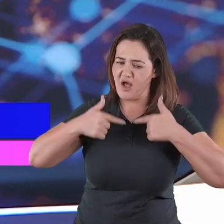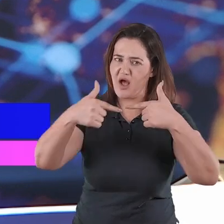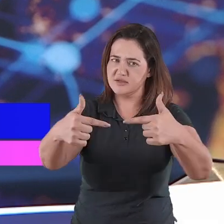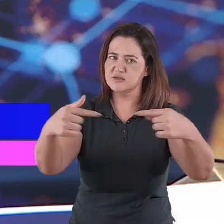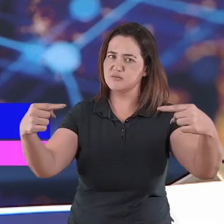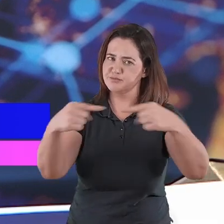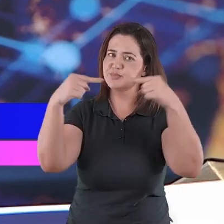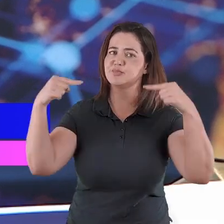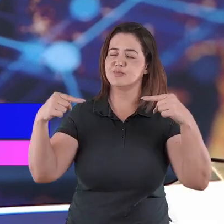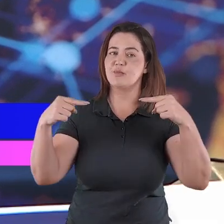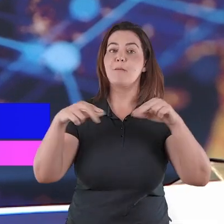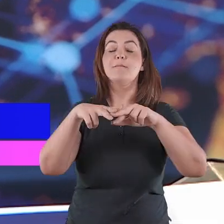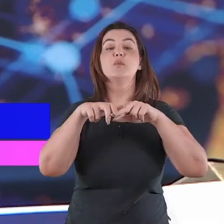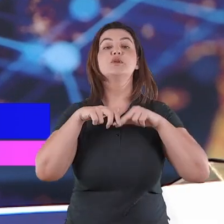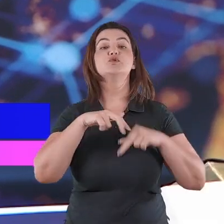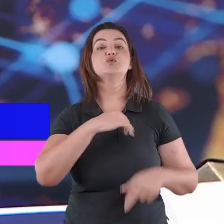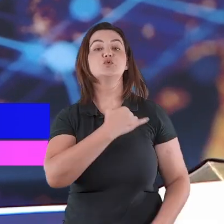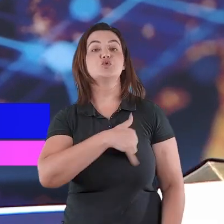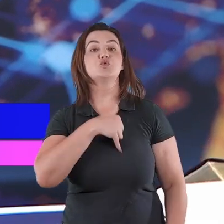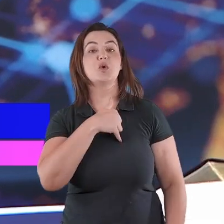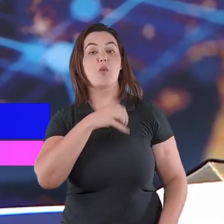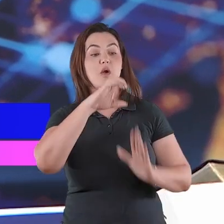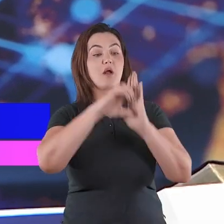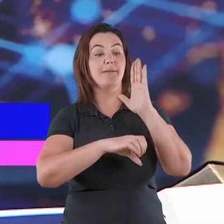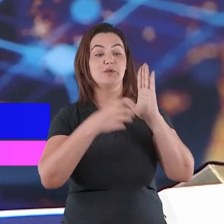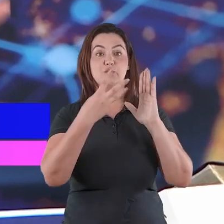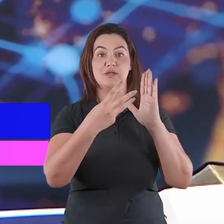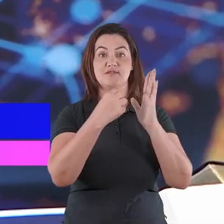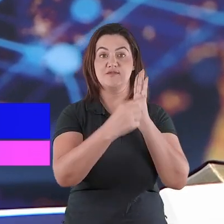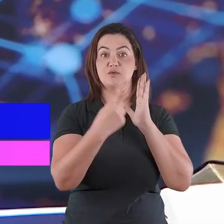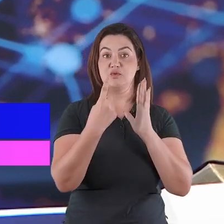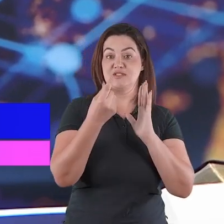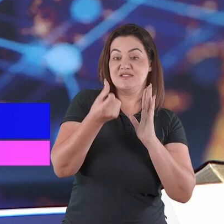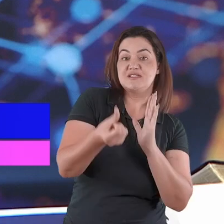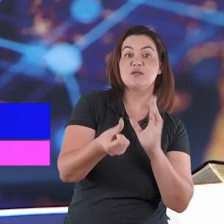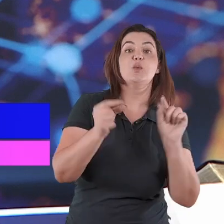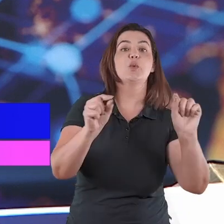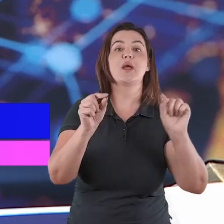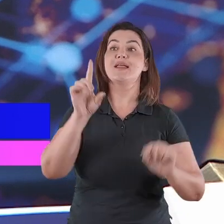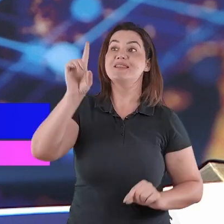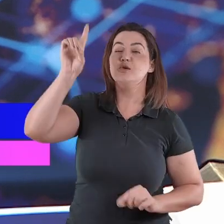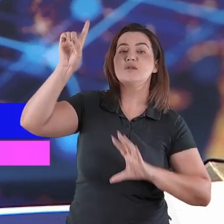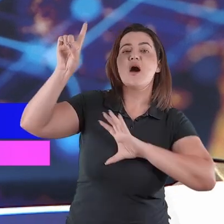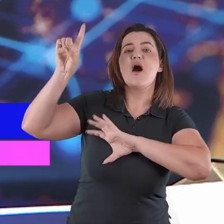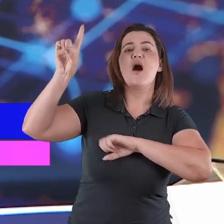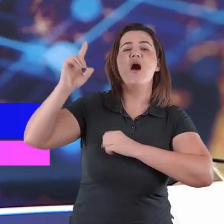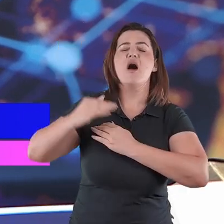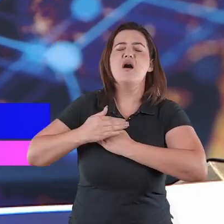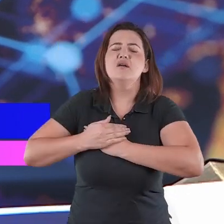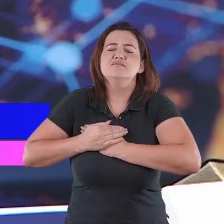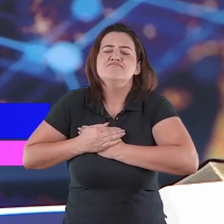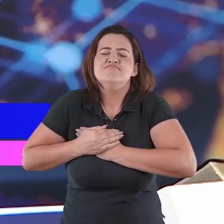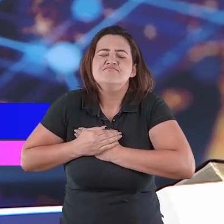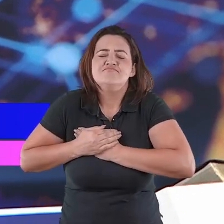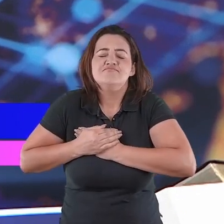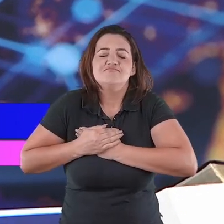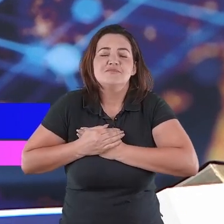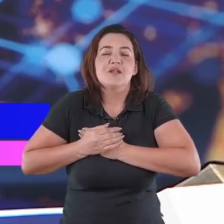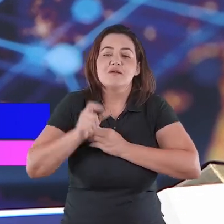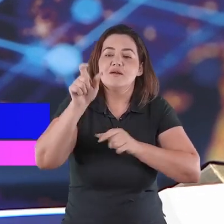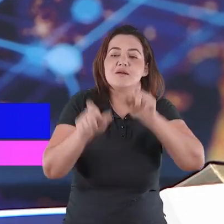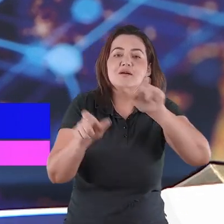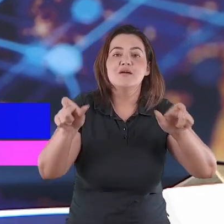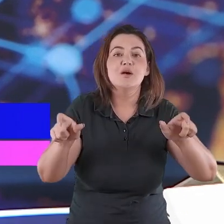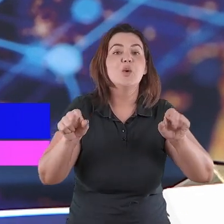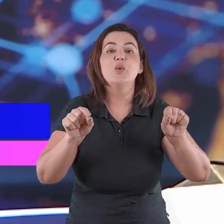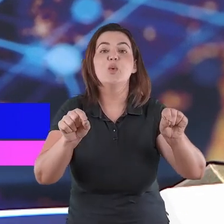eu vejo aqui em João 3,16 que Deus amou o mundo, a Bíblia está dizendo que Deus, Ele não apenas